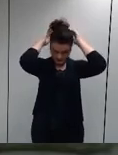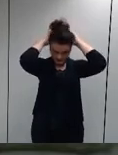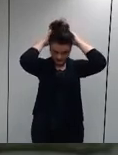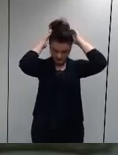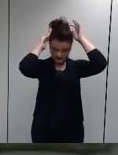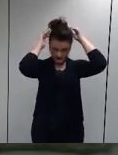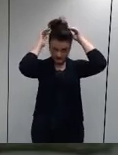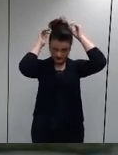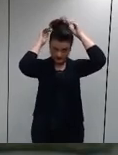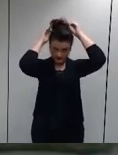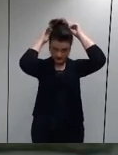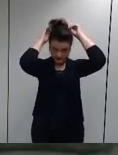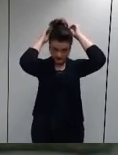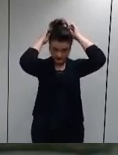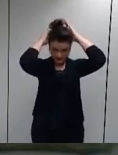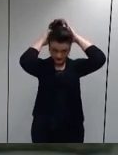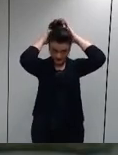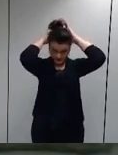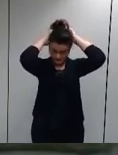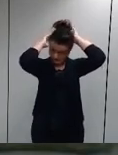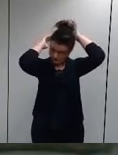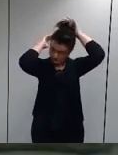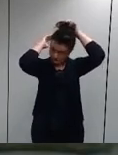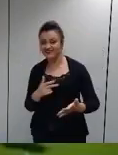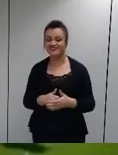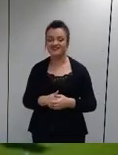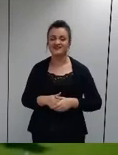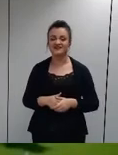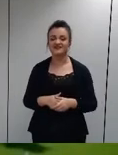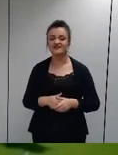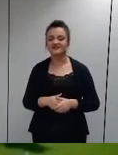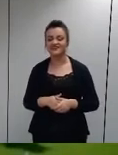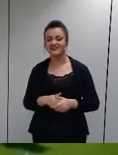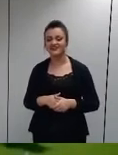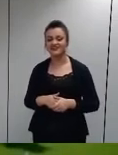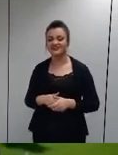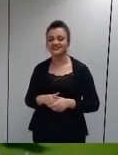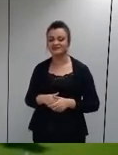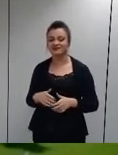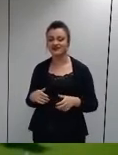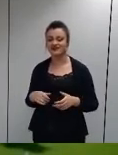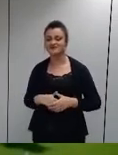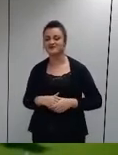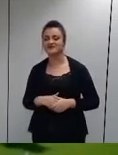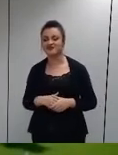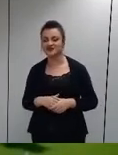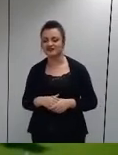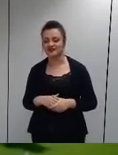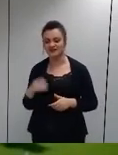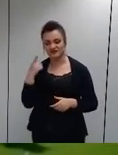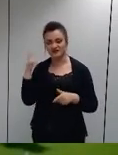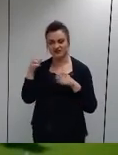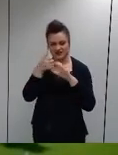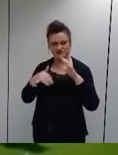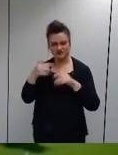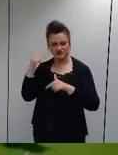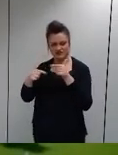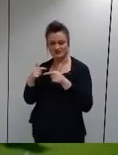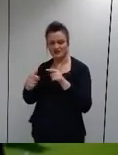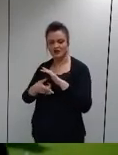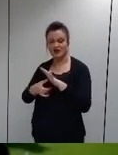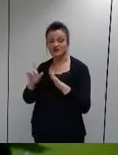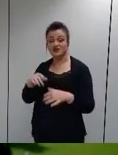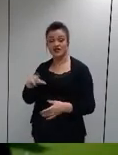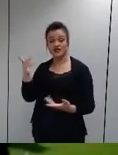a ótica da sustentabilidade diante de um novo normal. O primeiro painel trouxe o tema qualidade de vida no trabalho remoto e